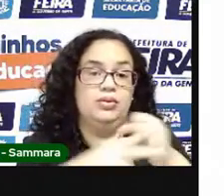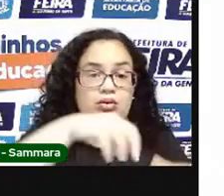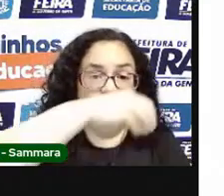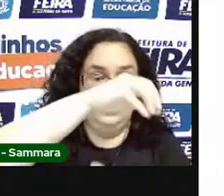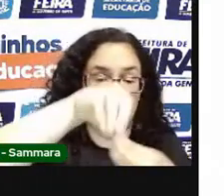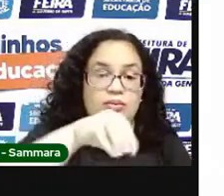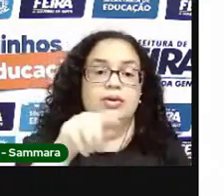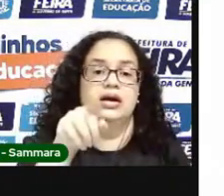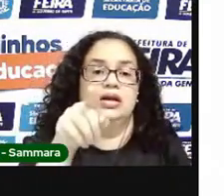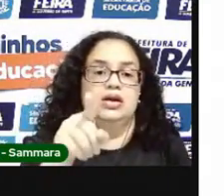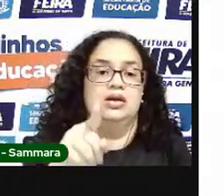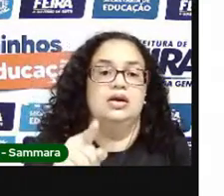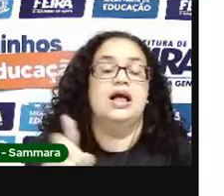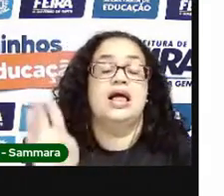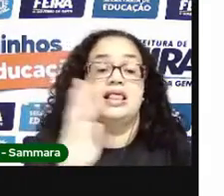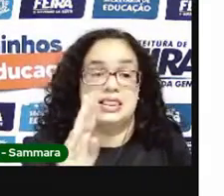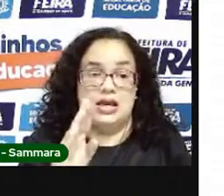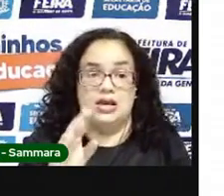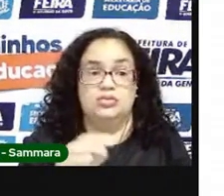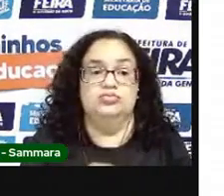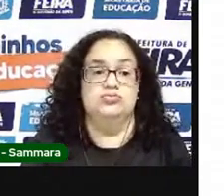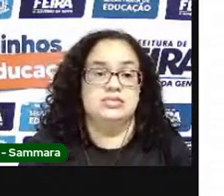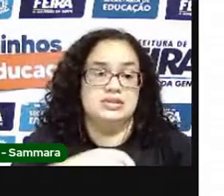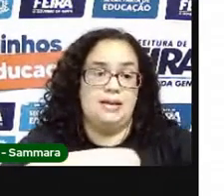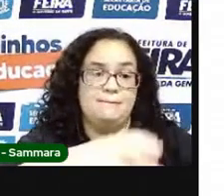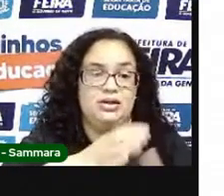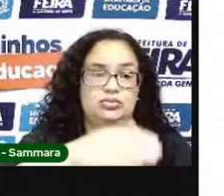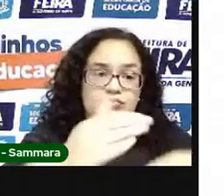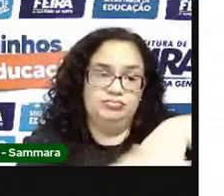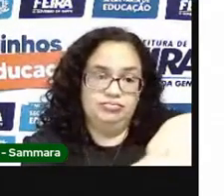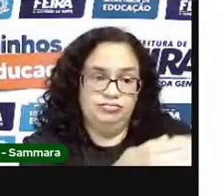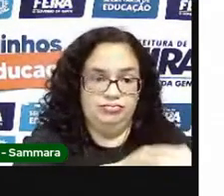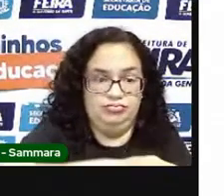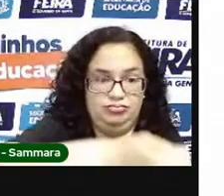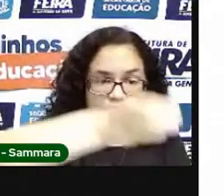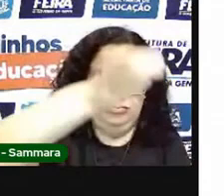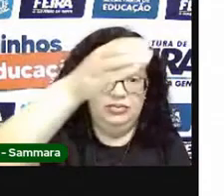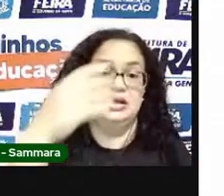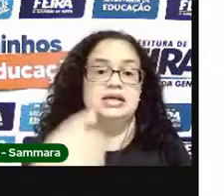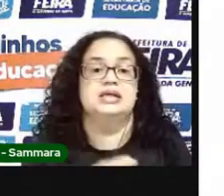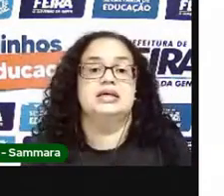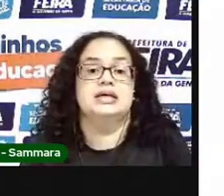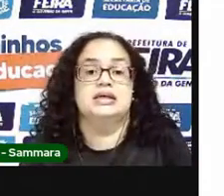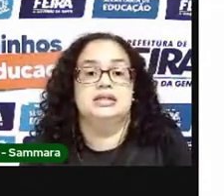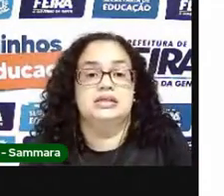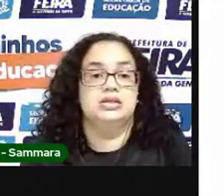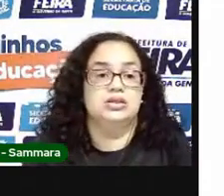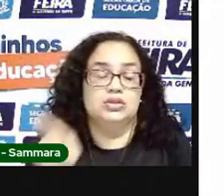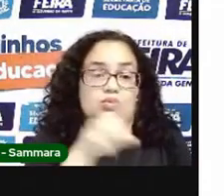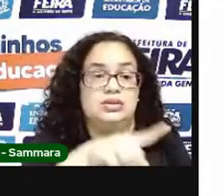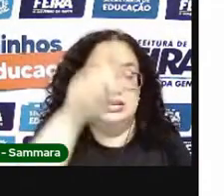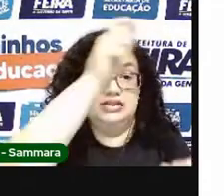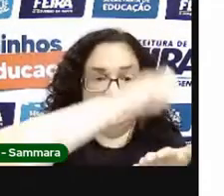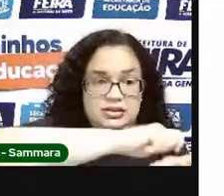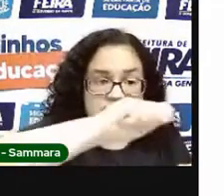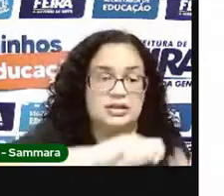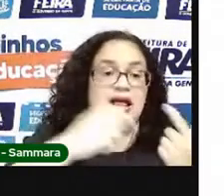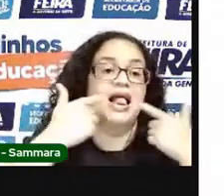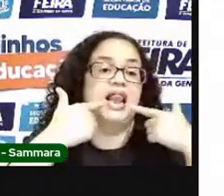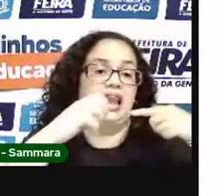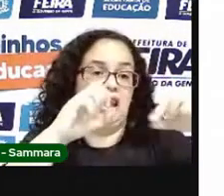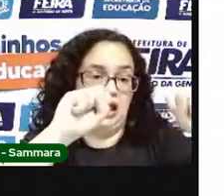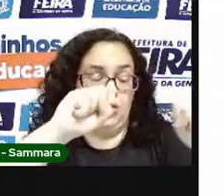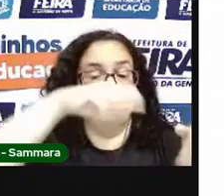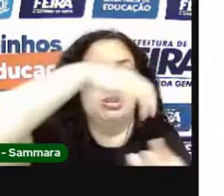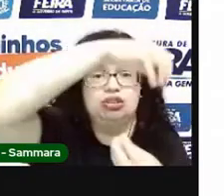botas. E tem uma bota aí, tá certo? Então, se tem a imagem e tem a escrita, linguagem mista.